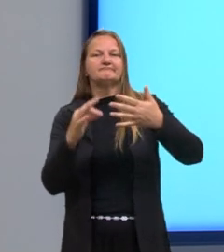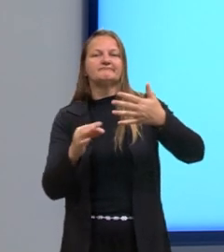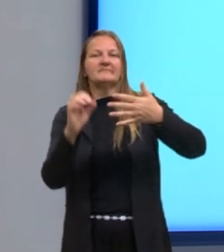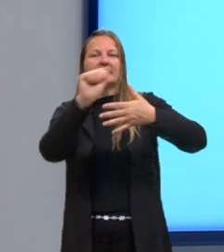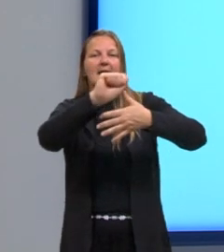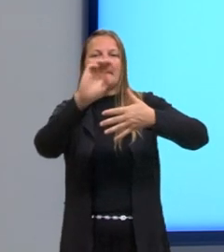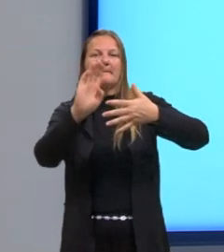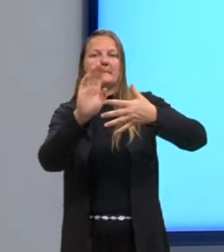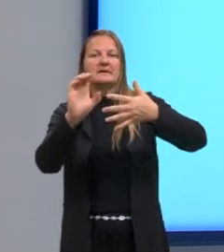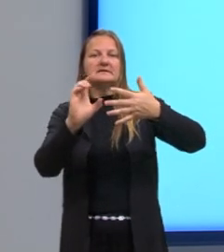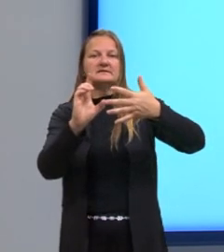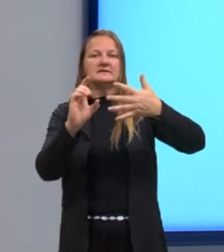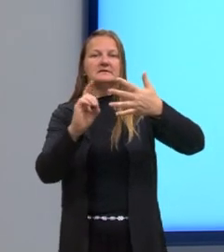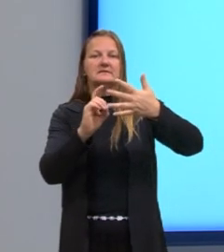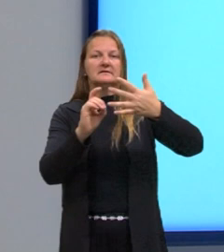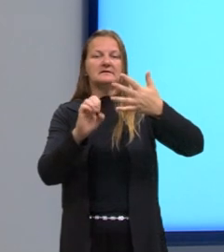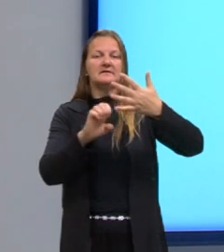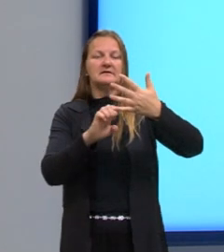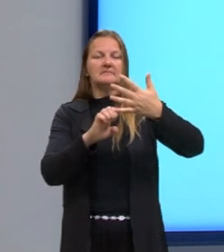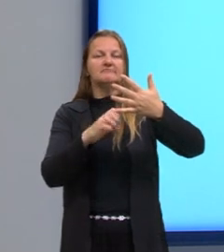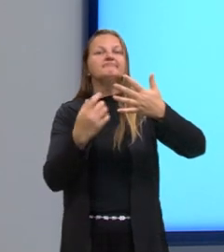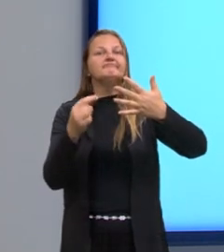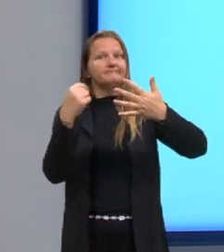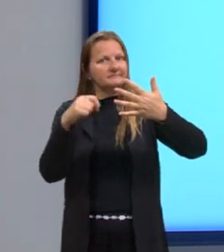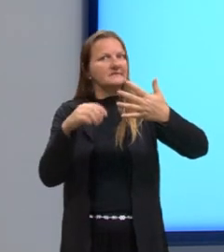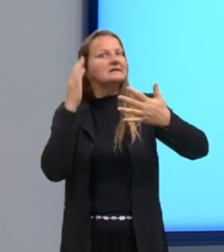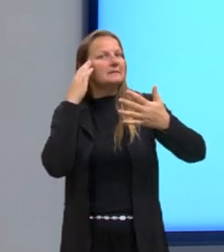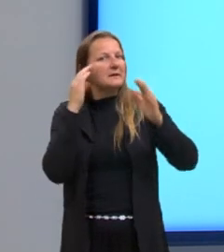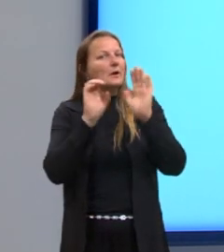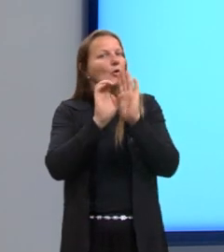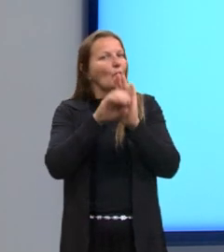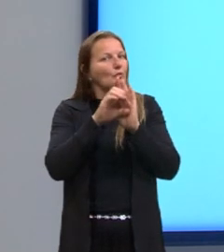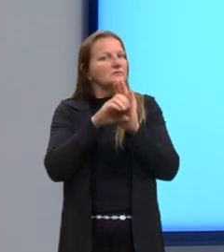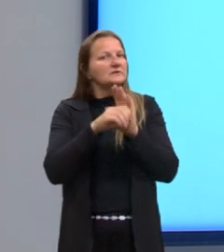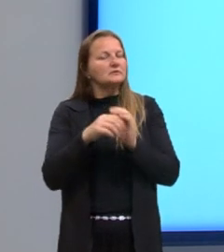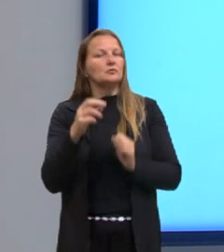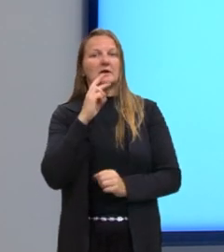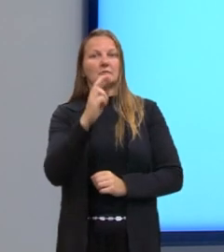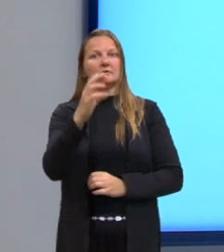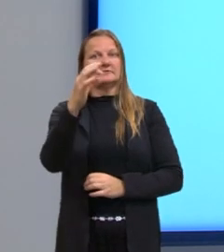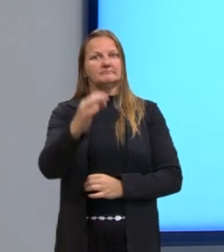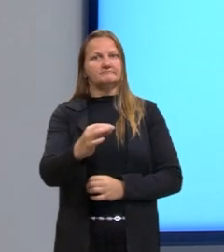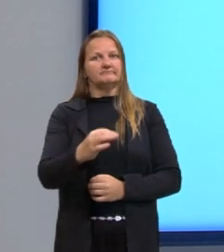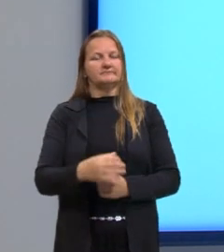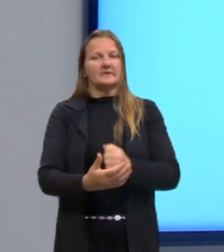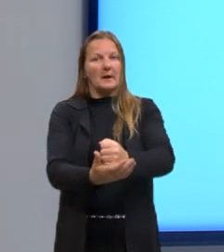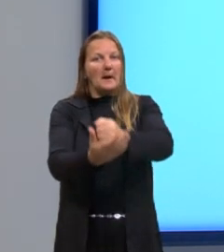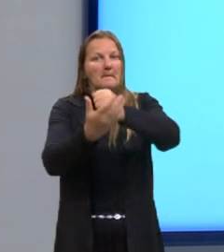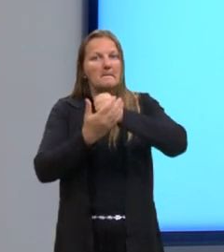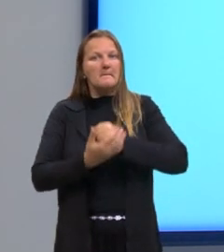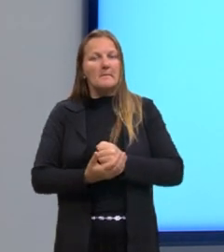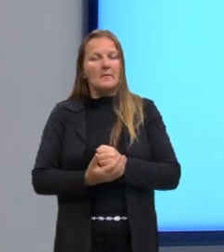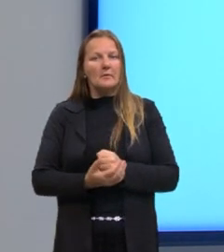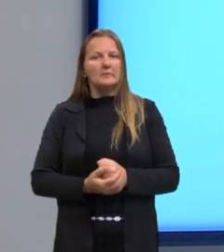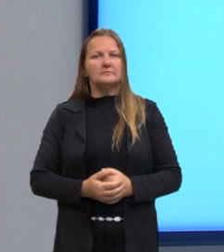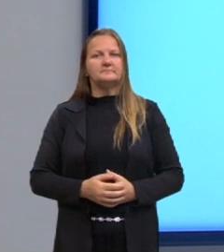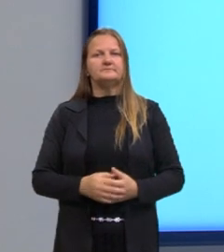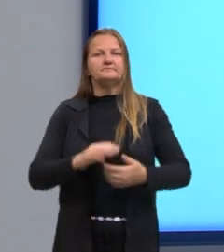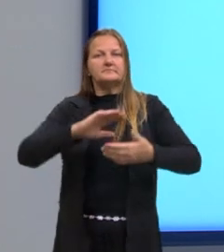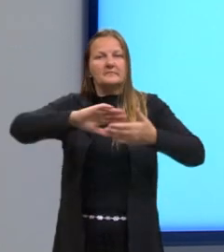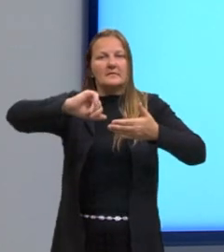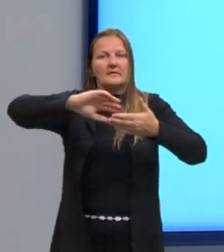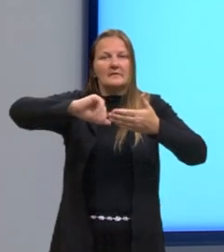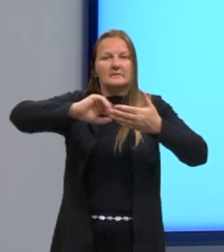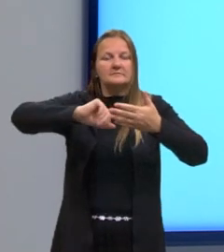enunciado aqui, dessas questões, tá gente? Pra ajudar vocês, vamos excluindo então as